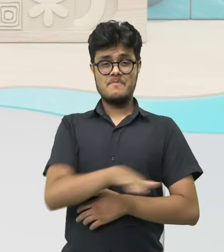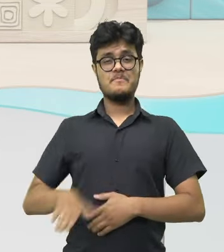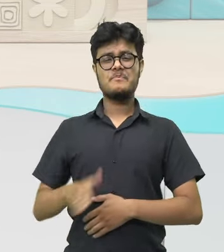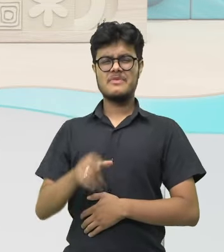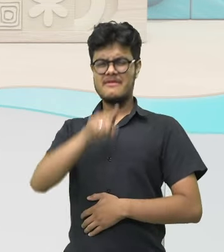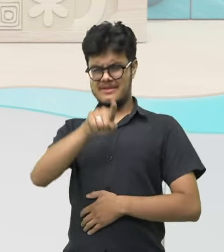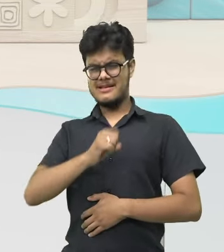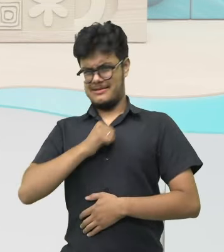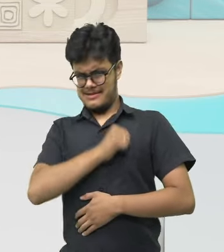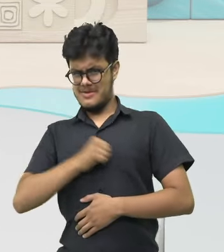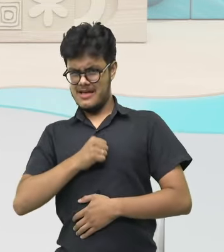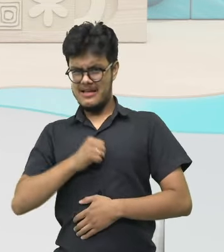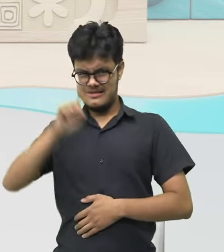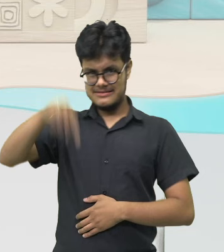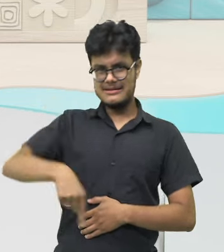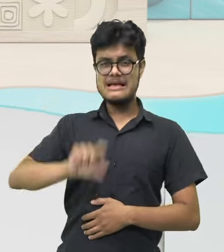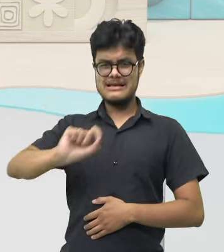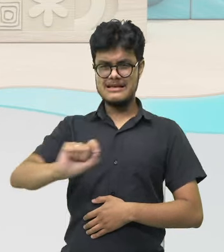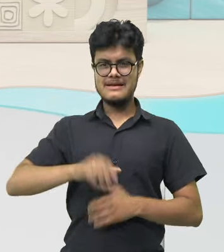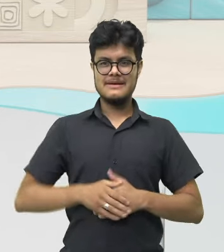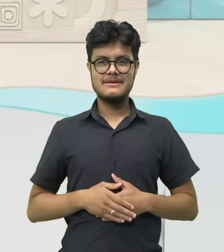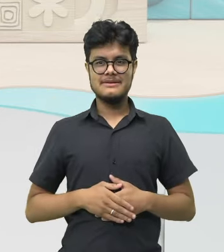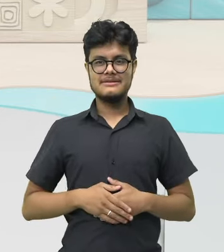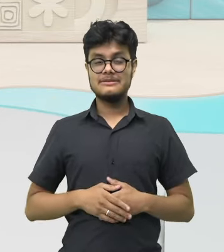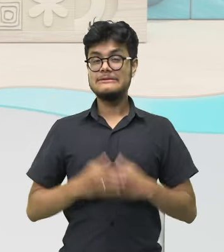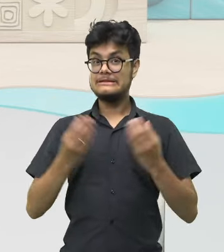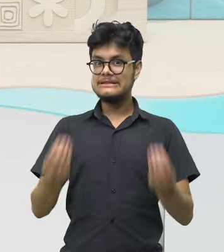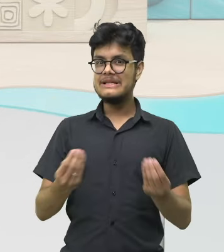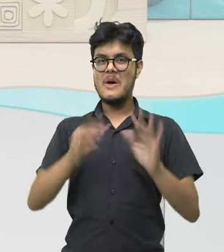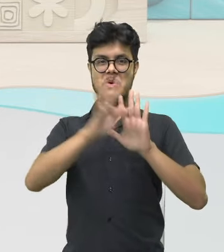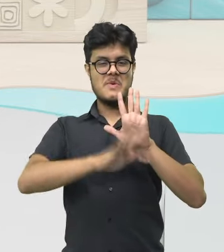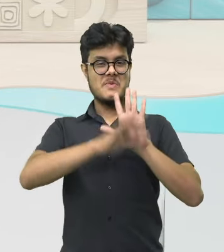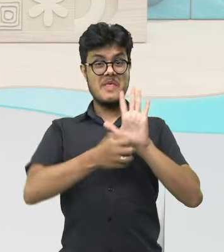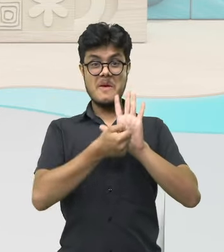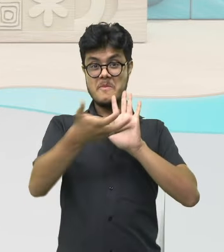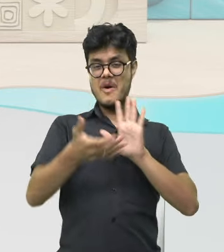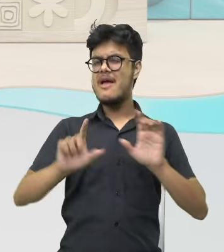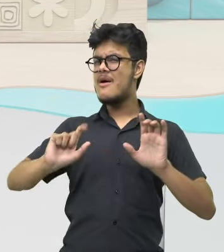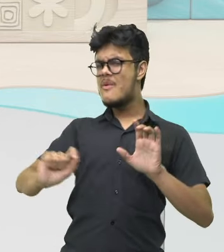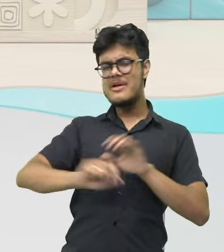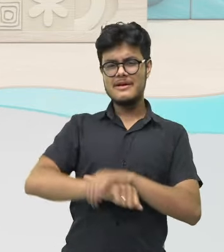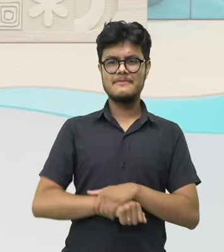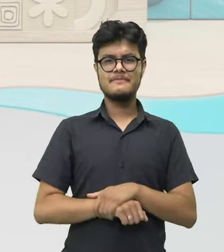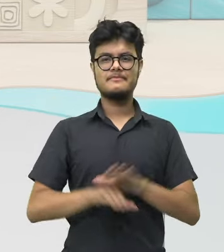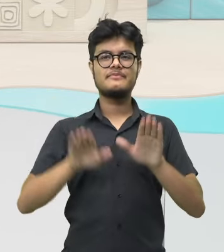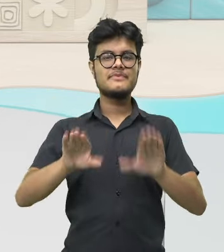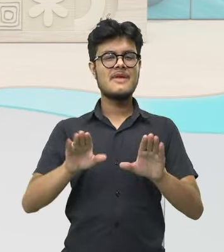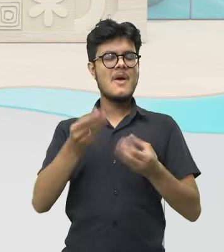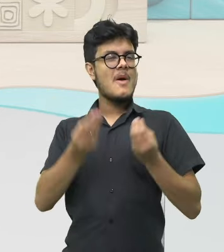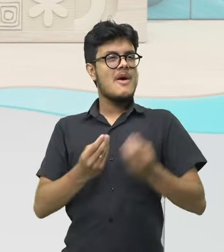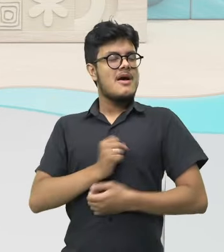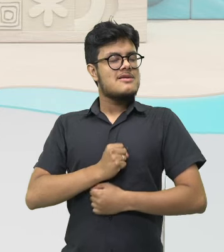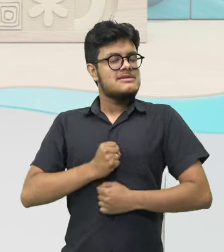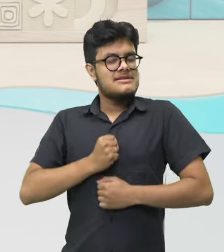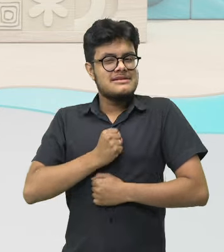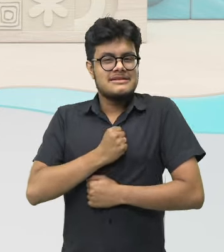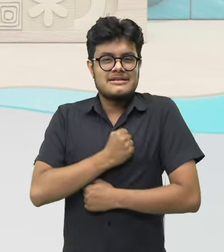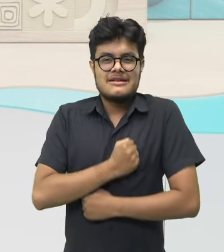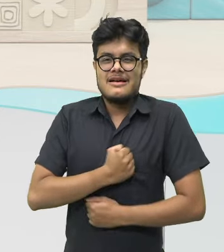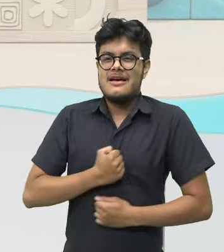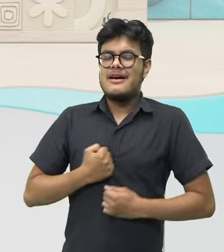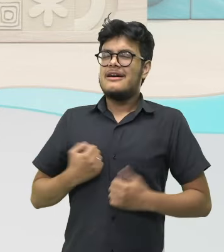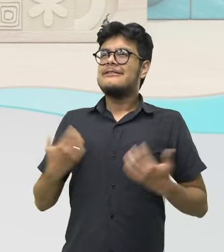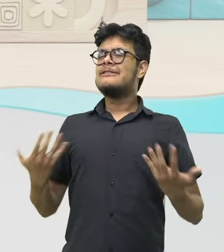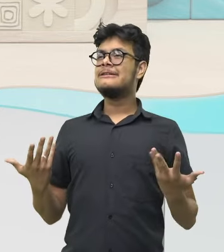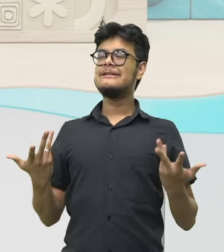saudade da infância de vocês? Tem um poema em Casimiro de Abreu que diz assim, Ó, que saudade que tenho da